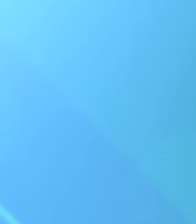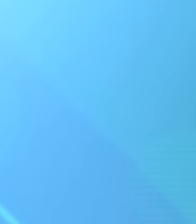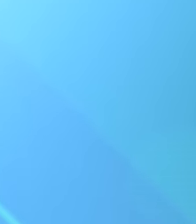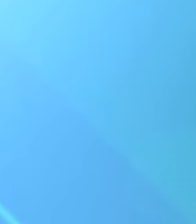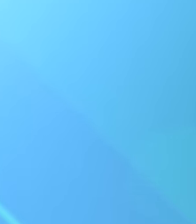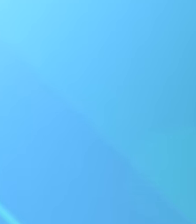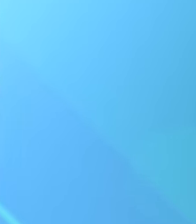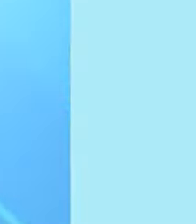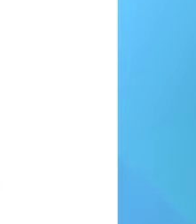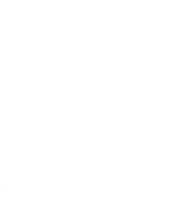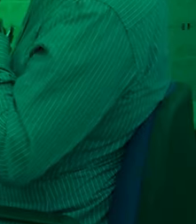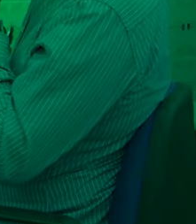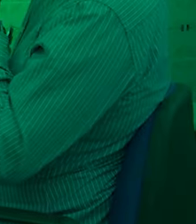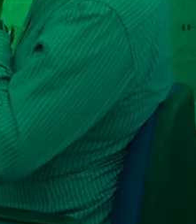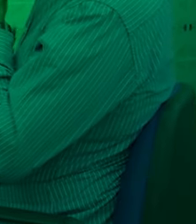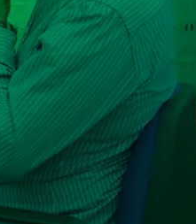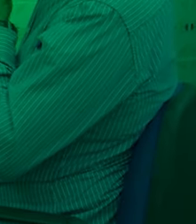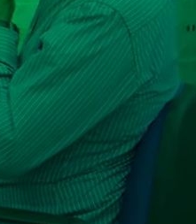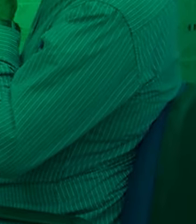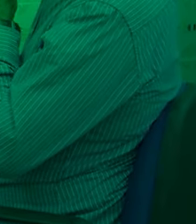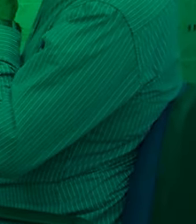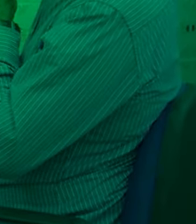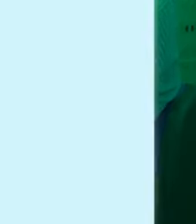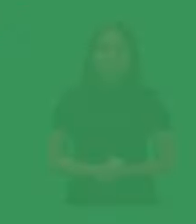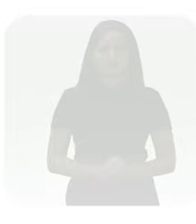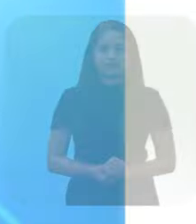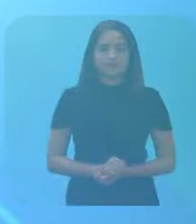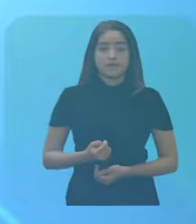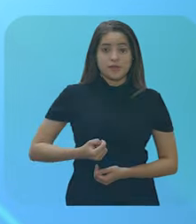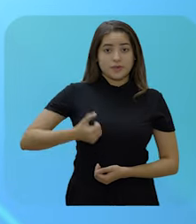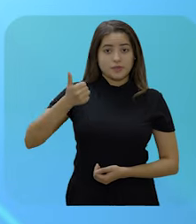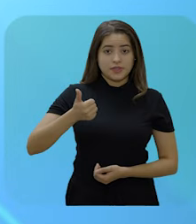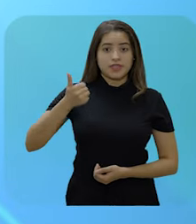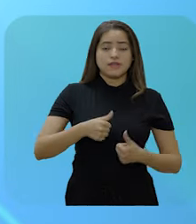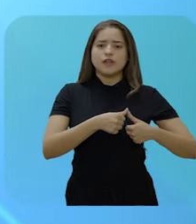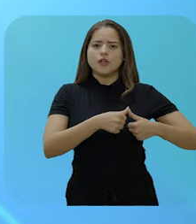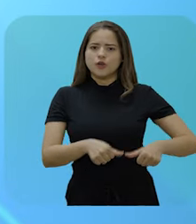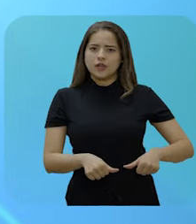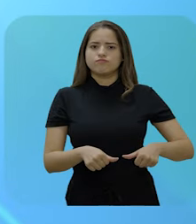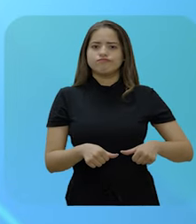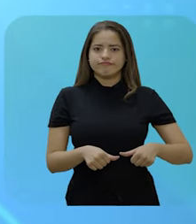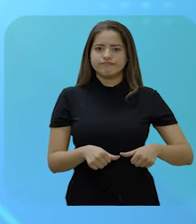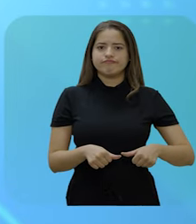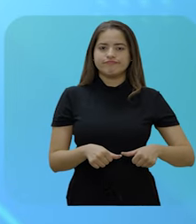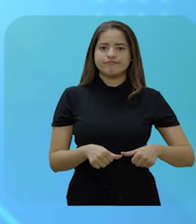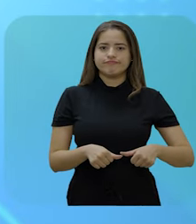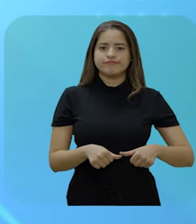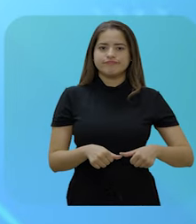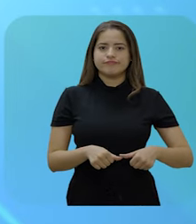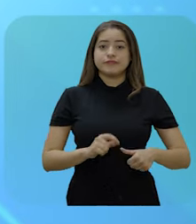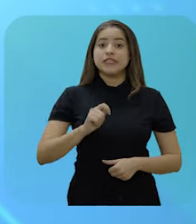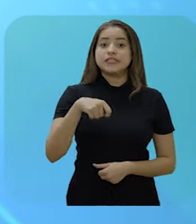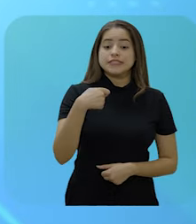de gestão de pessoas. A boa permanência em serviço É uma vantagem financeira a qual faz juiz o